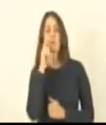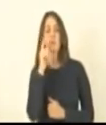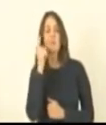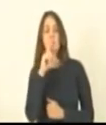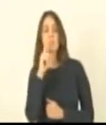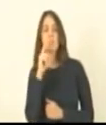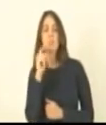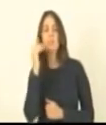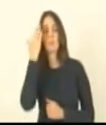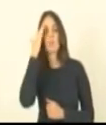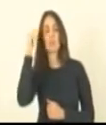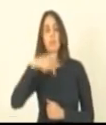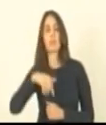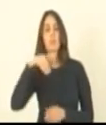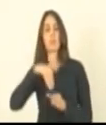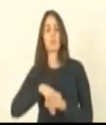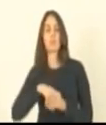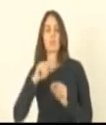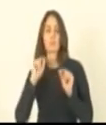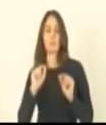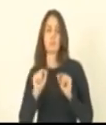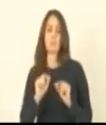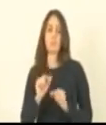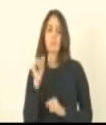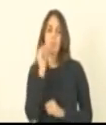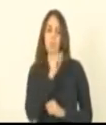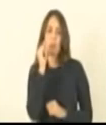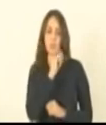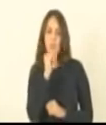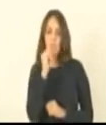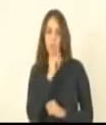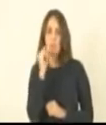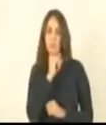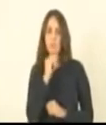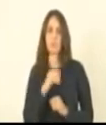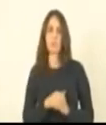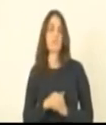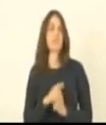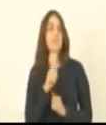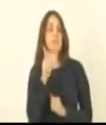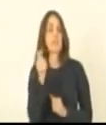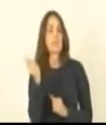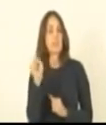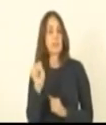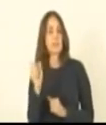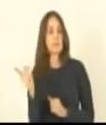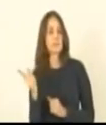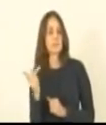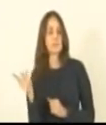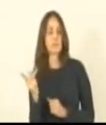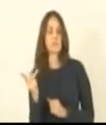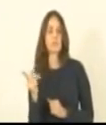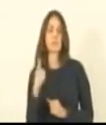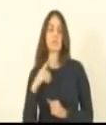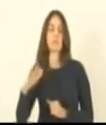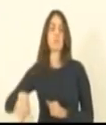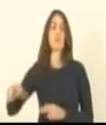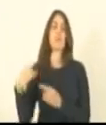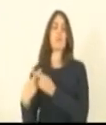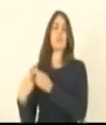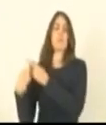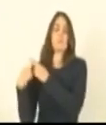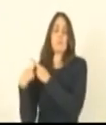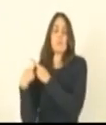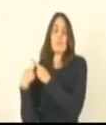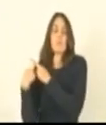que nós estamos fazendo aqui no caso da energia elétrica e do gás invade a competência